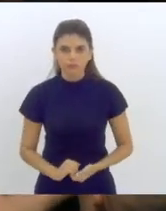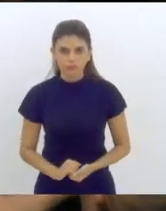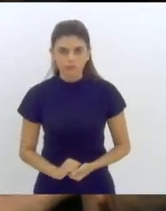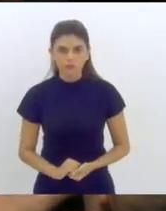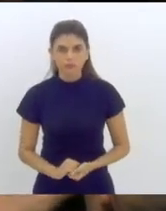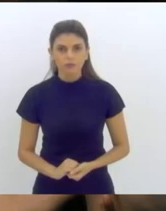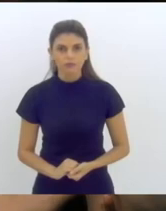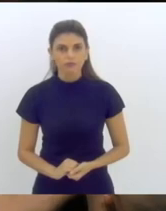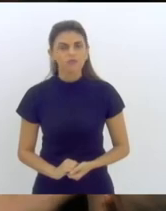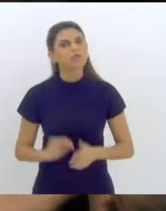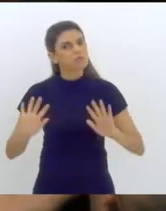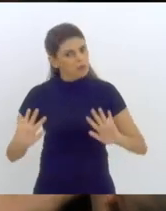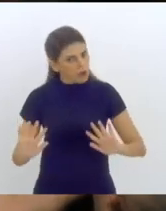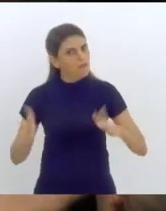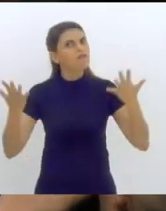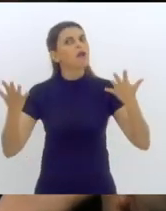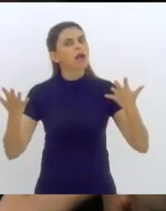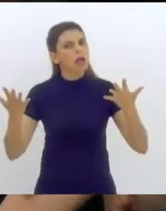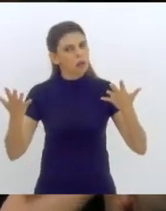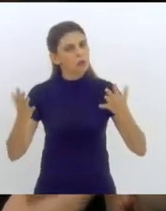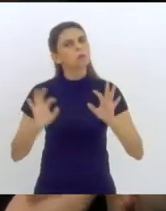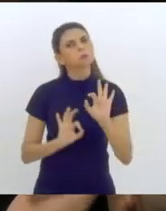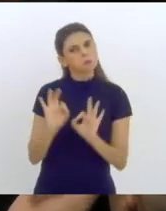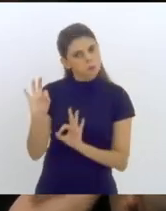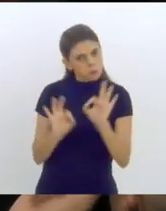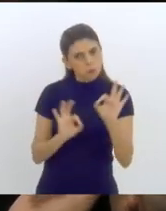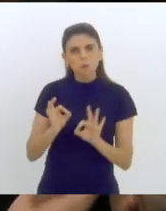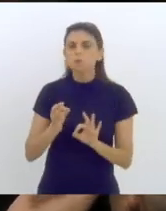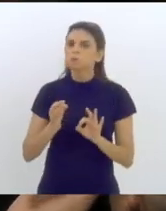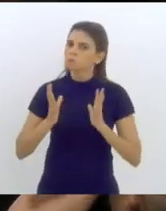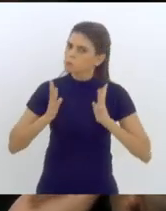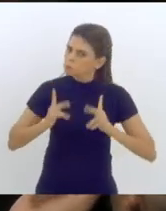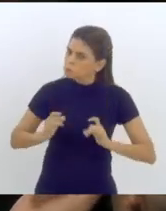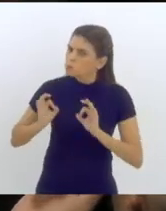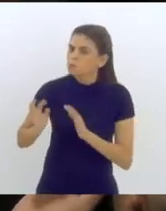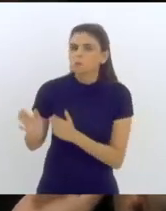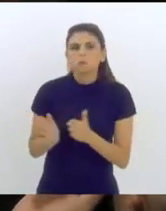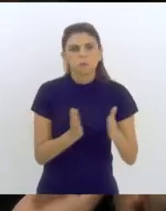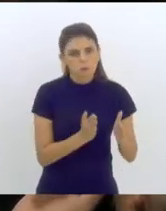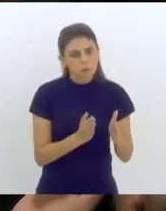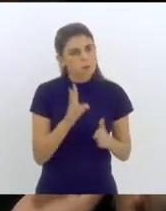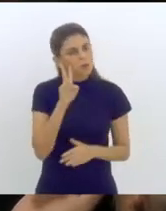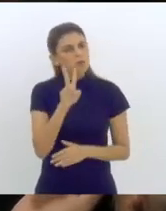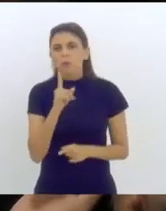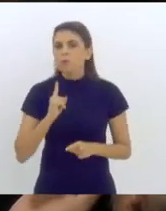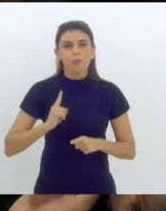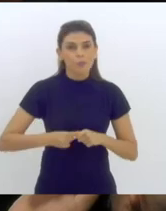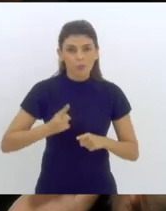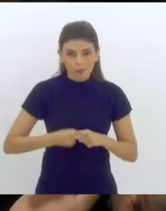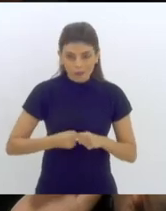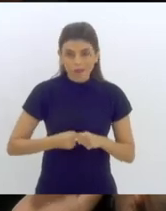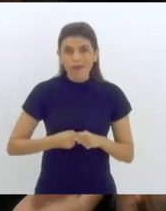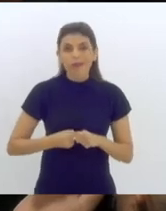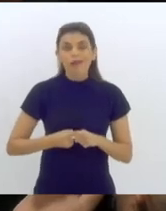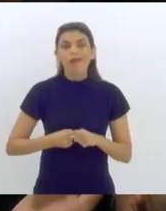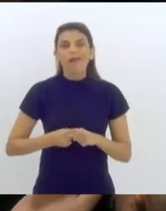Achei um evento correto, senhora presidente, porque coroa